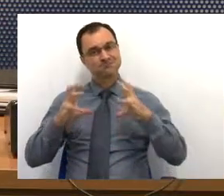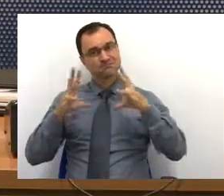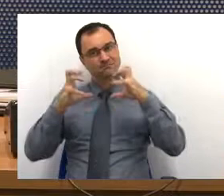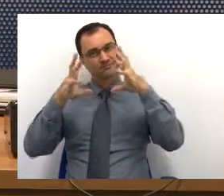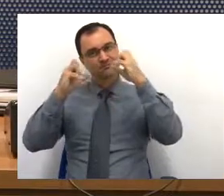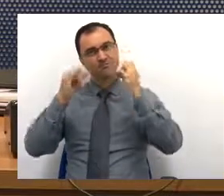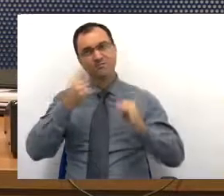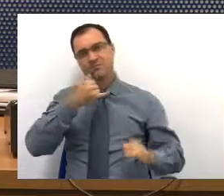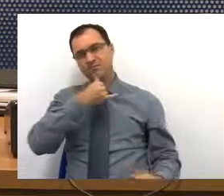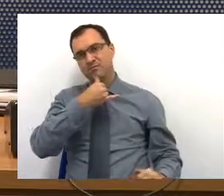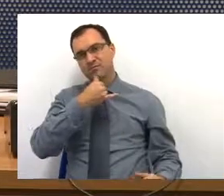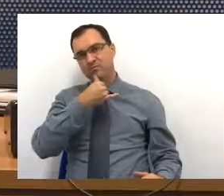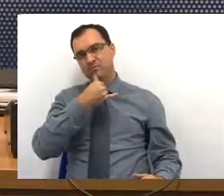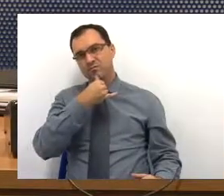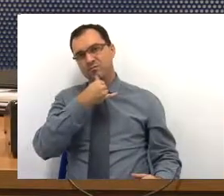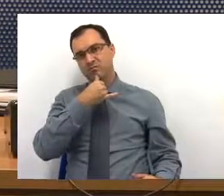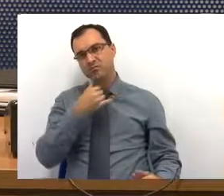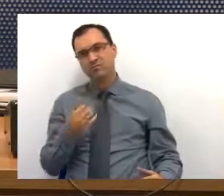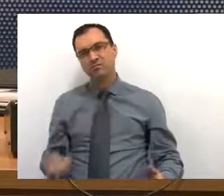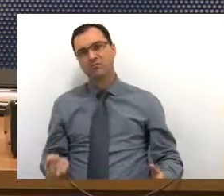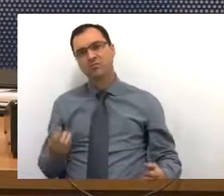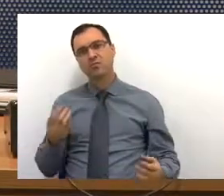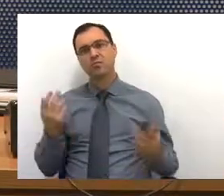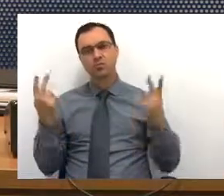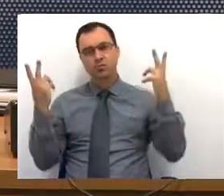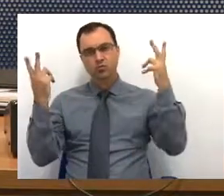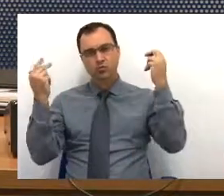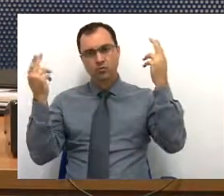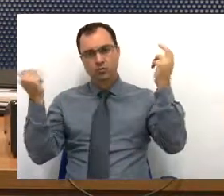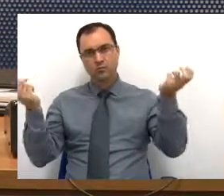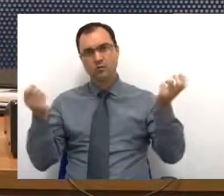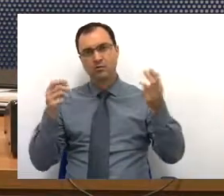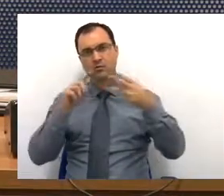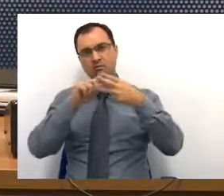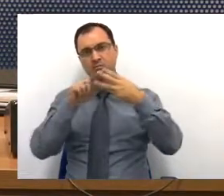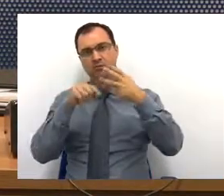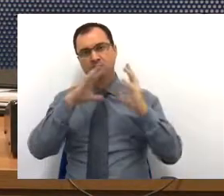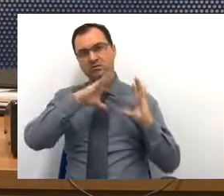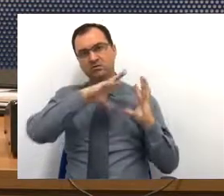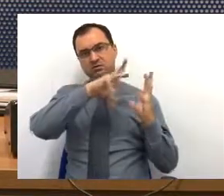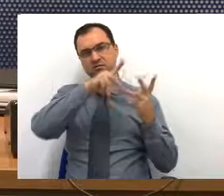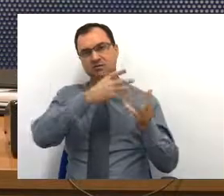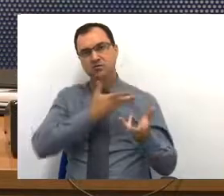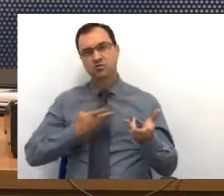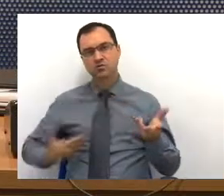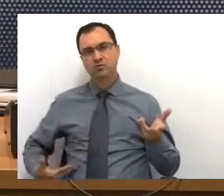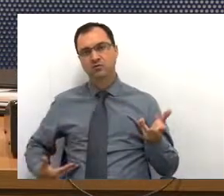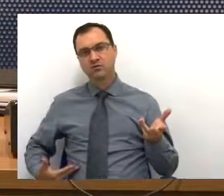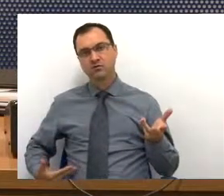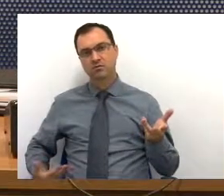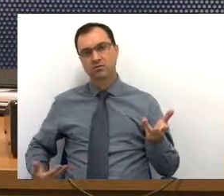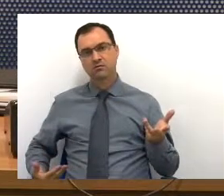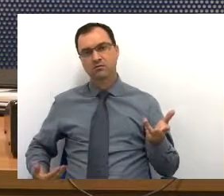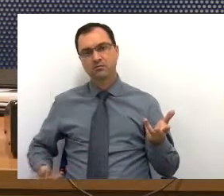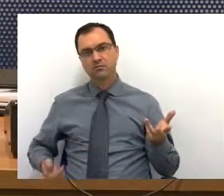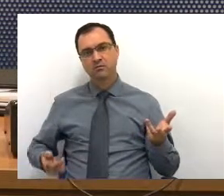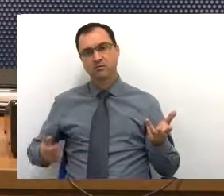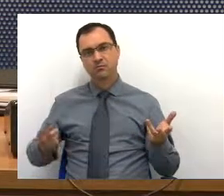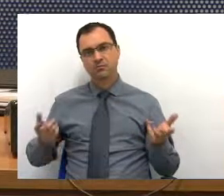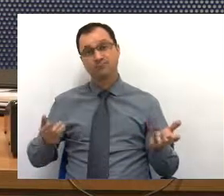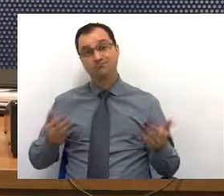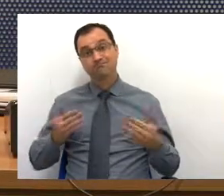isso é bastante comum nas três esferas de governo, e